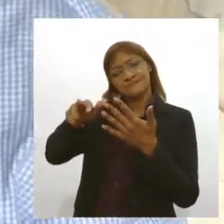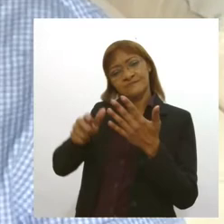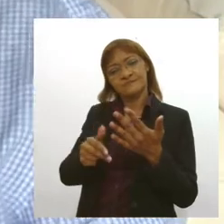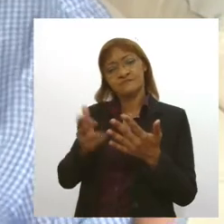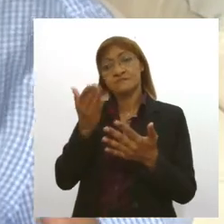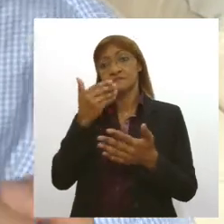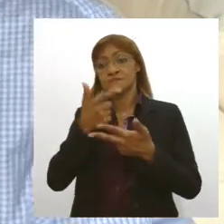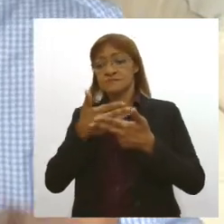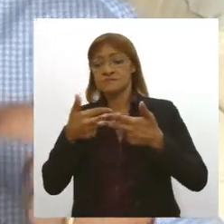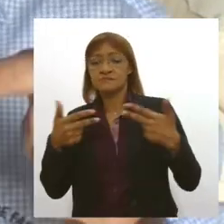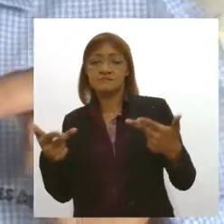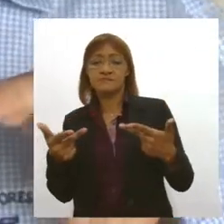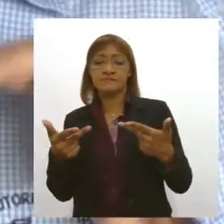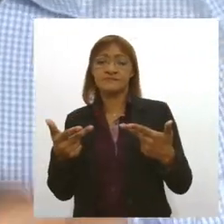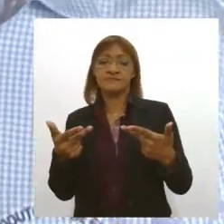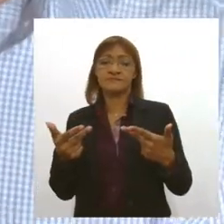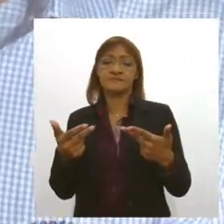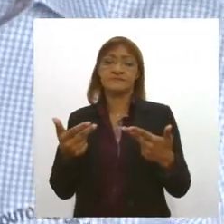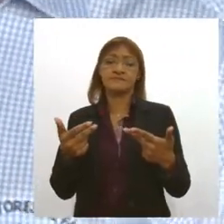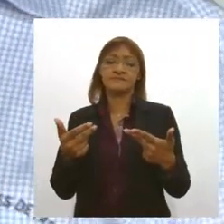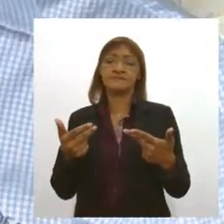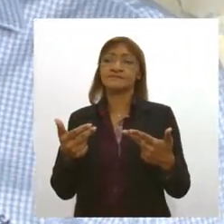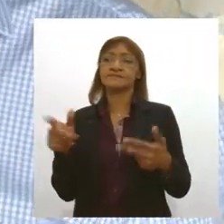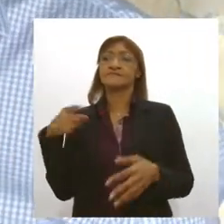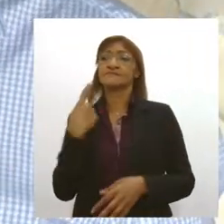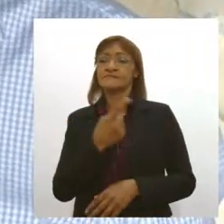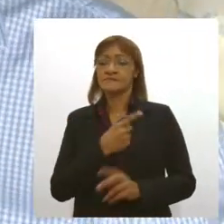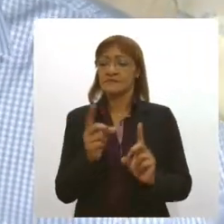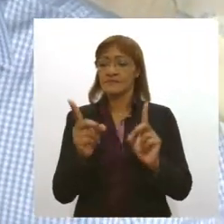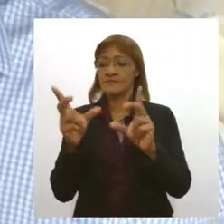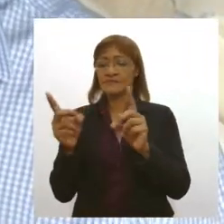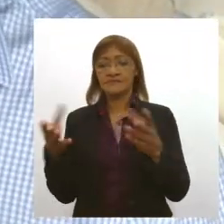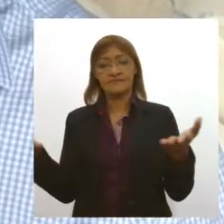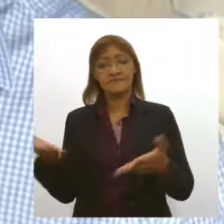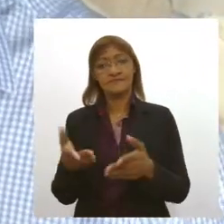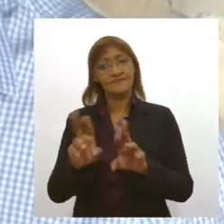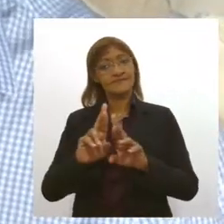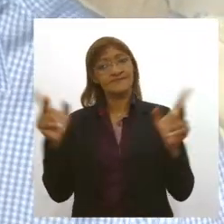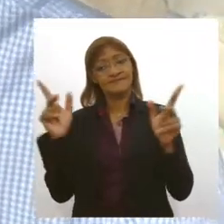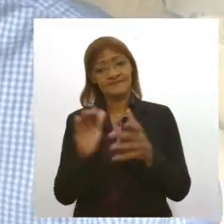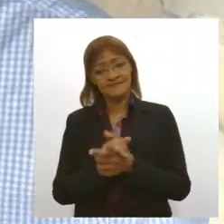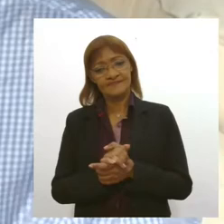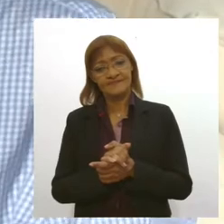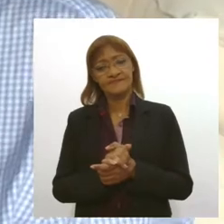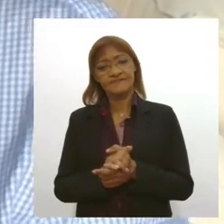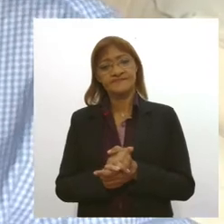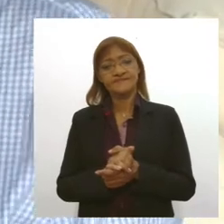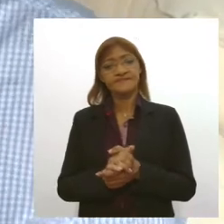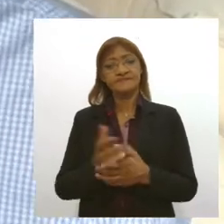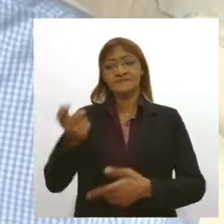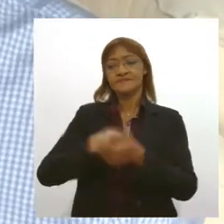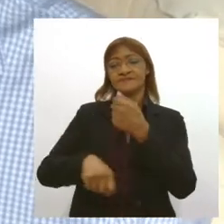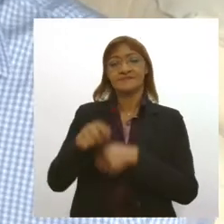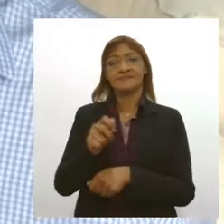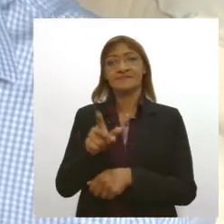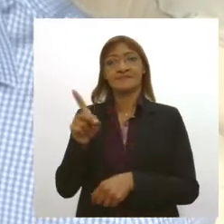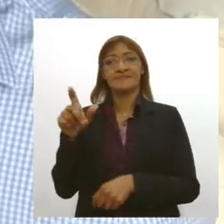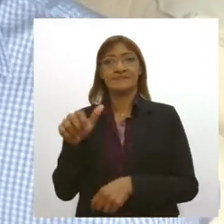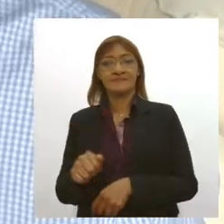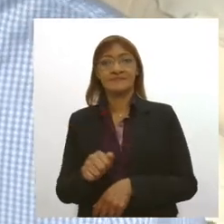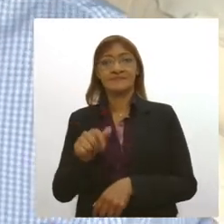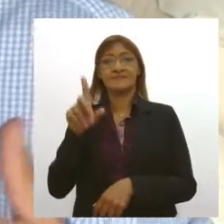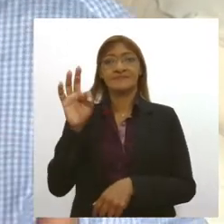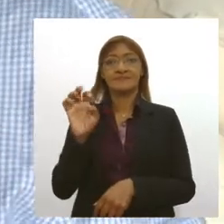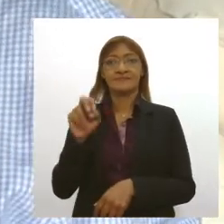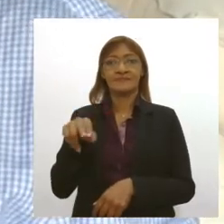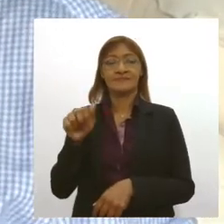produtos né que a gente comercializa agora diferente a gente atinge agora o mercado chamado PA e PNAE né